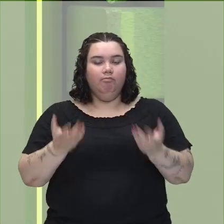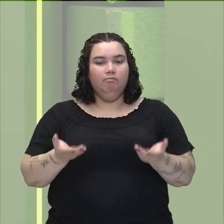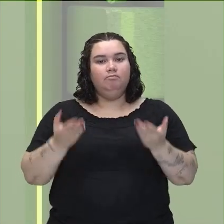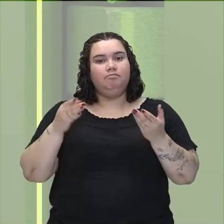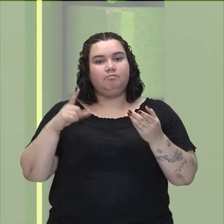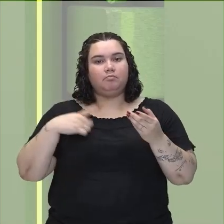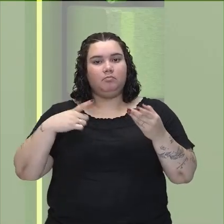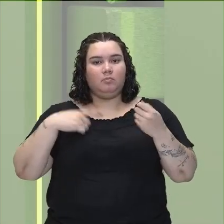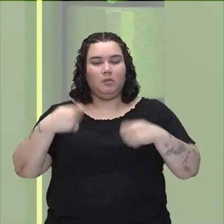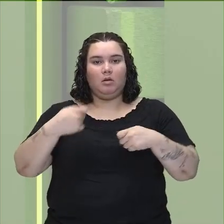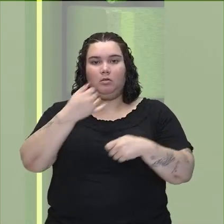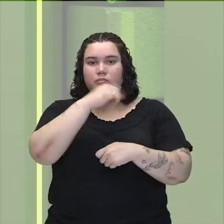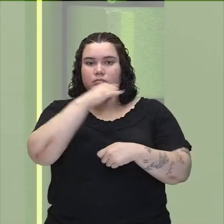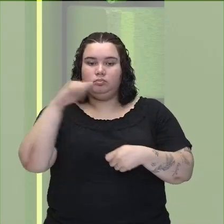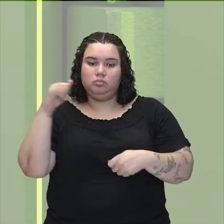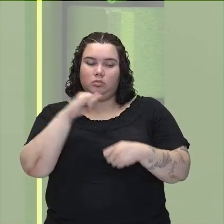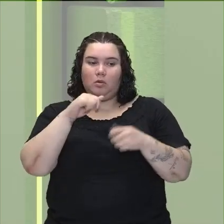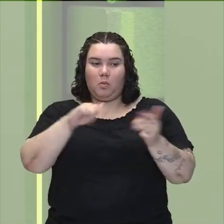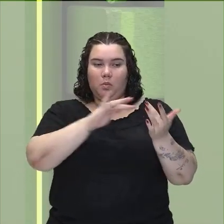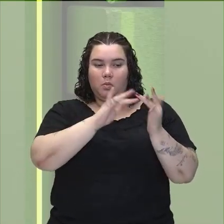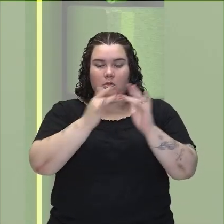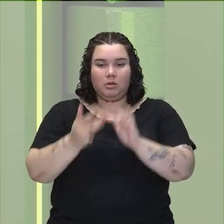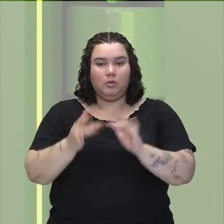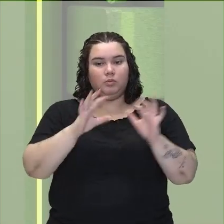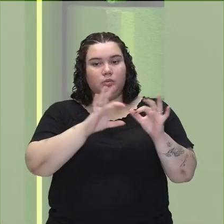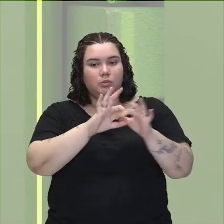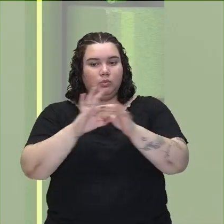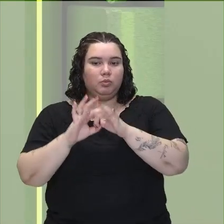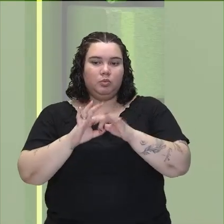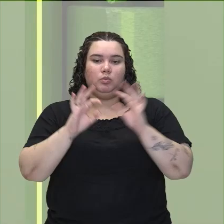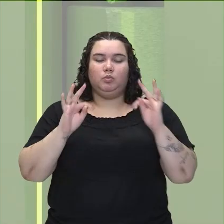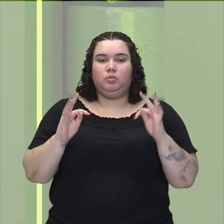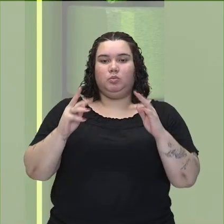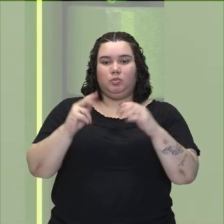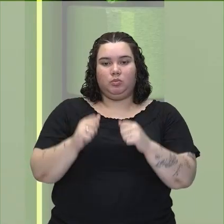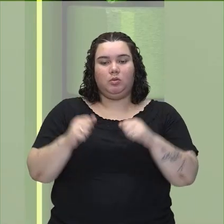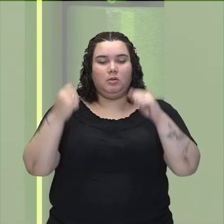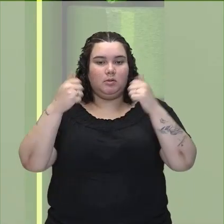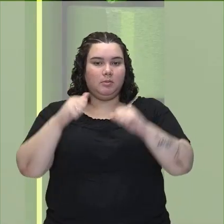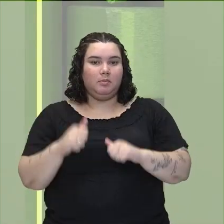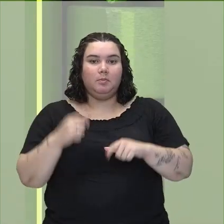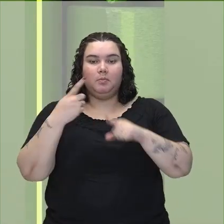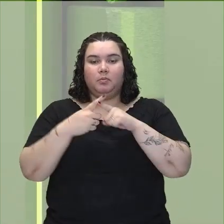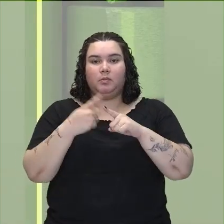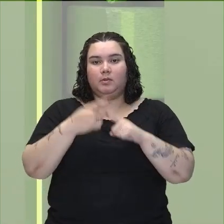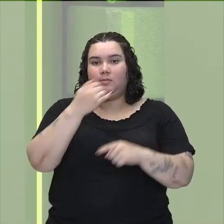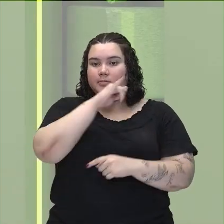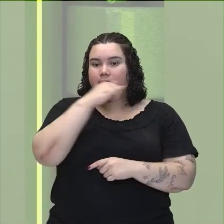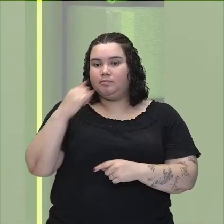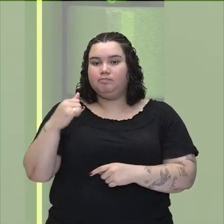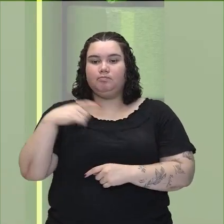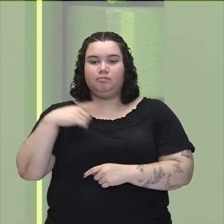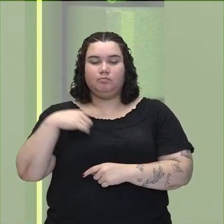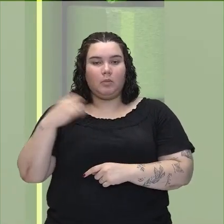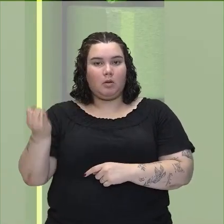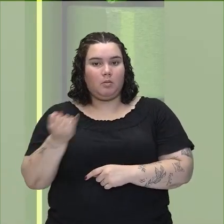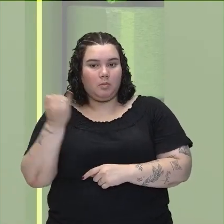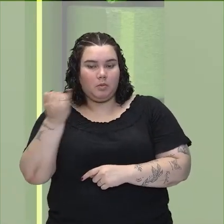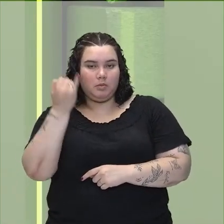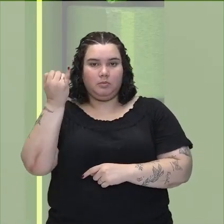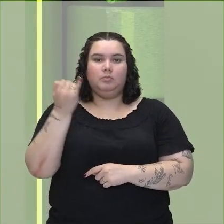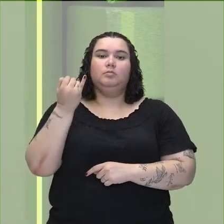necessário que todo esse contexto seja analisado, pois a energia elétrica tem uma importância fundamental